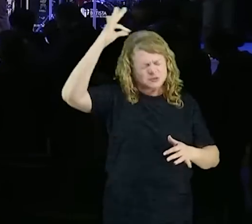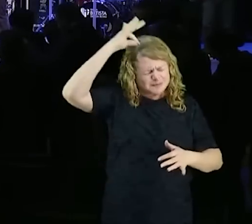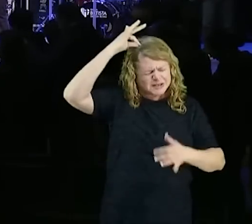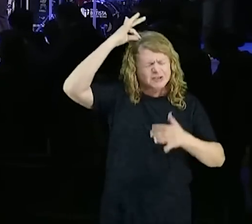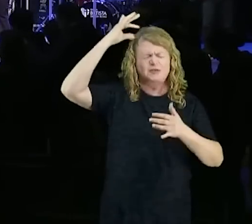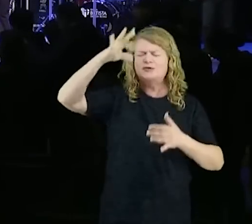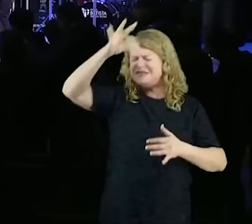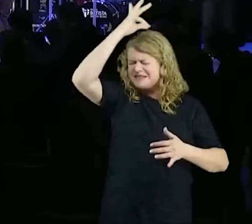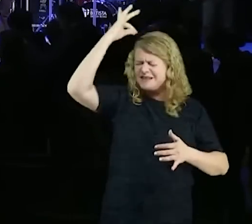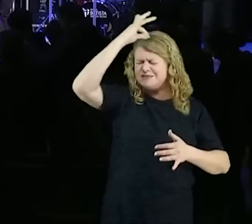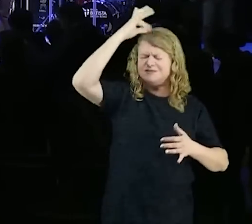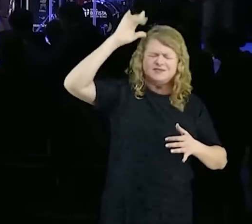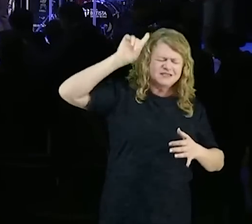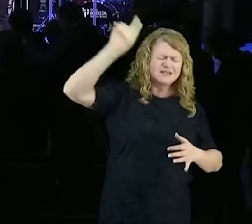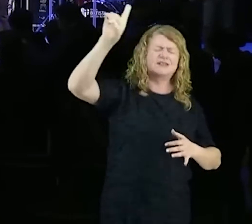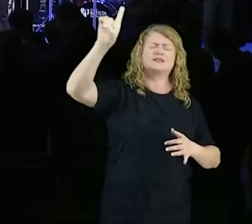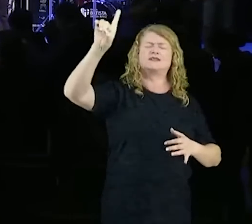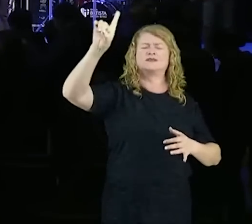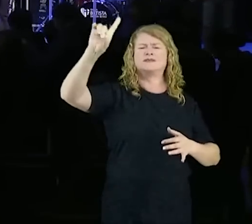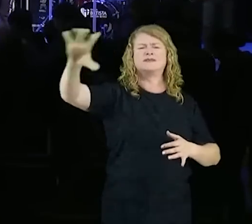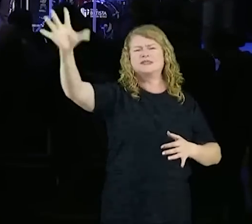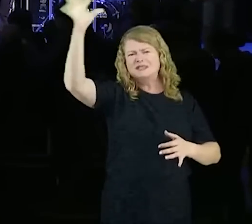Espírito Santo de Deus,